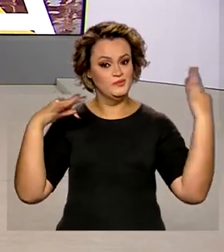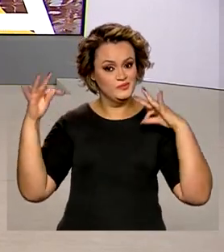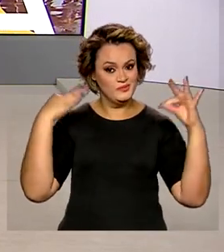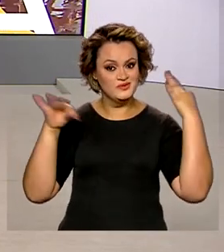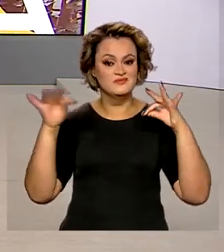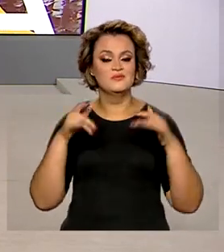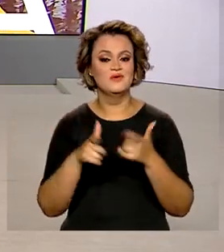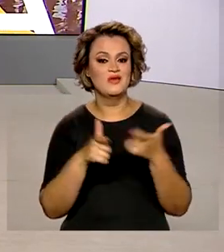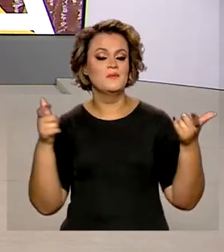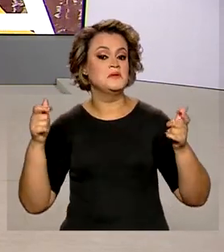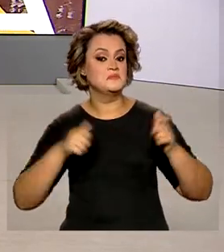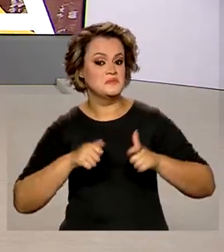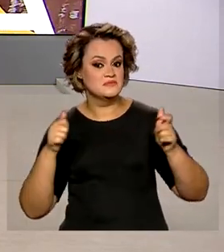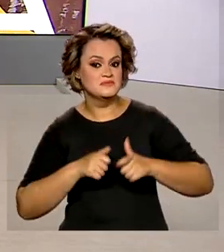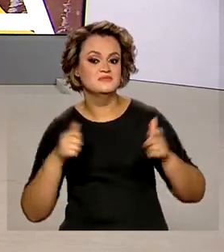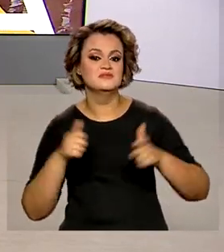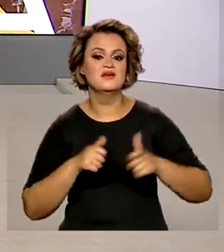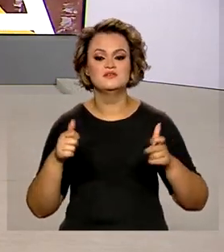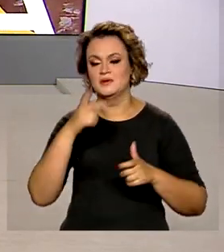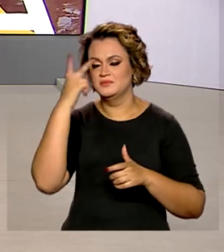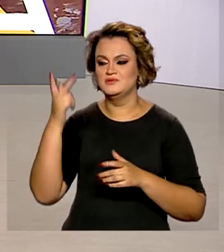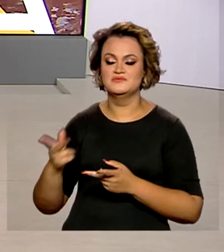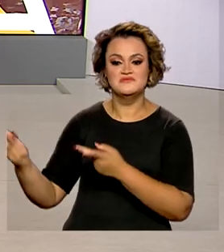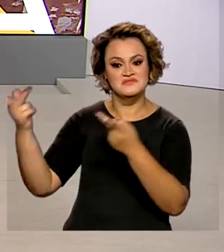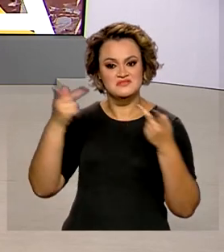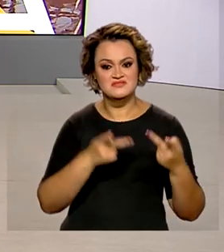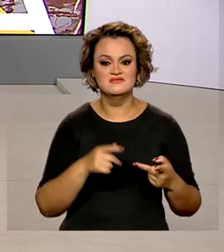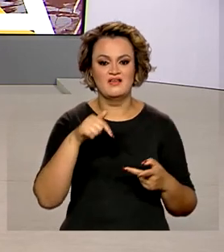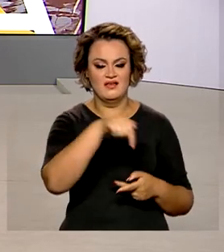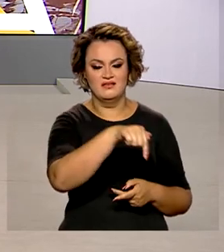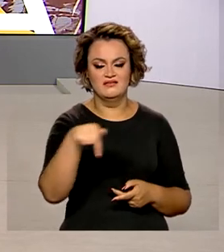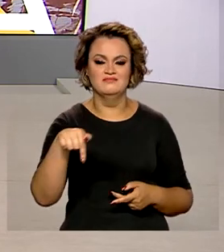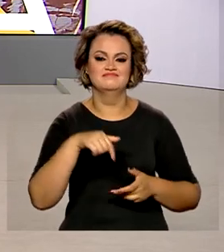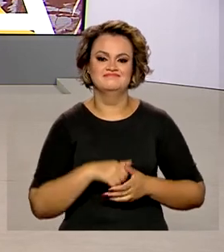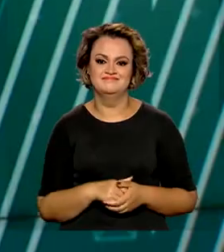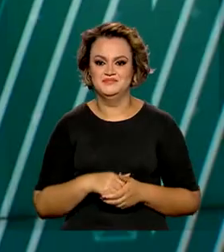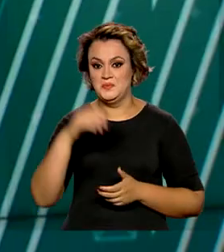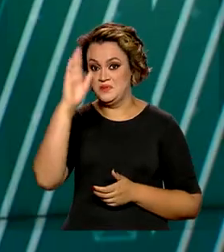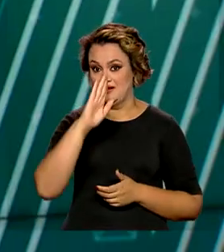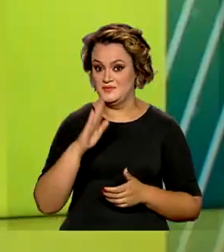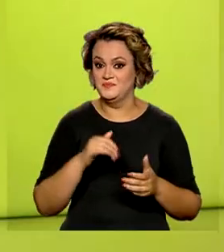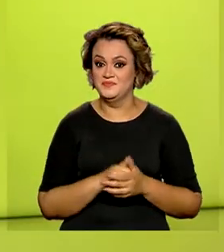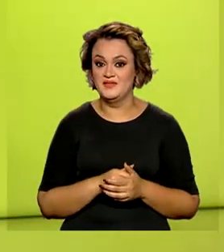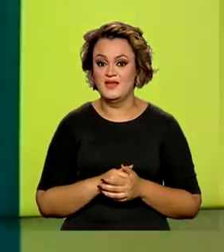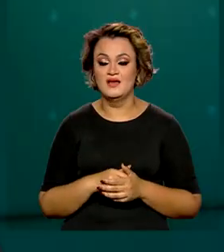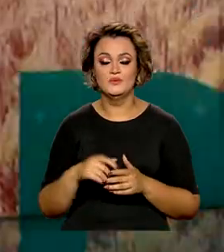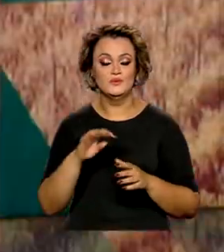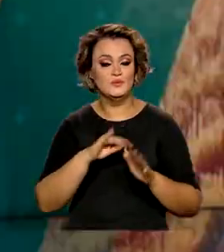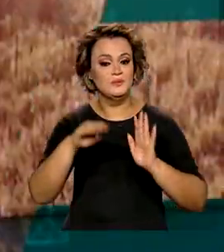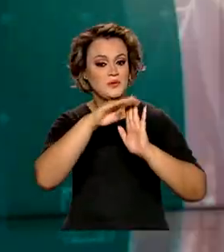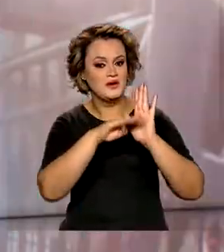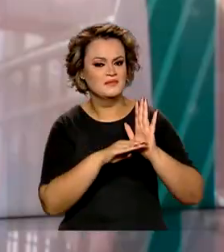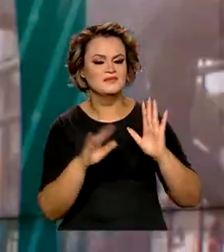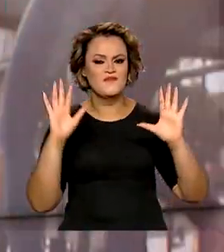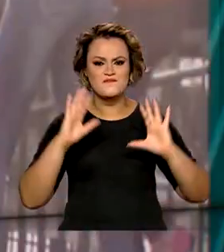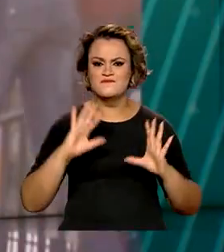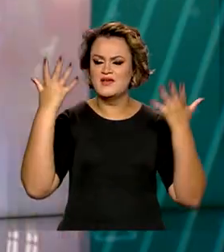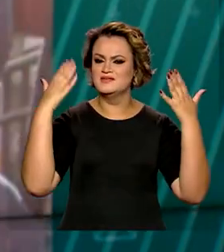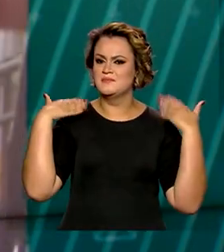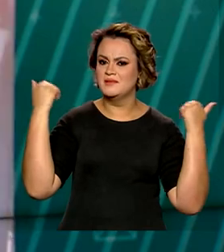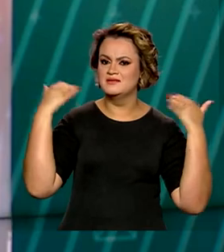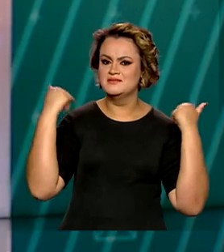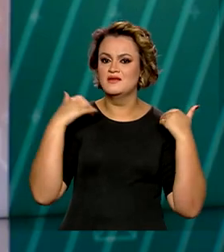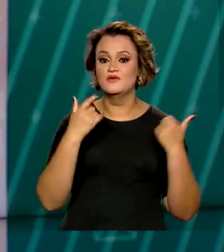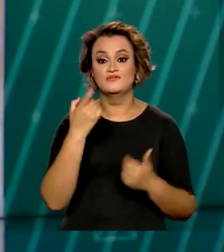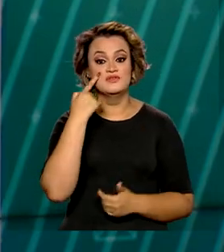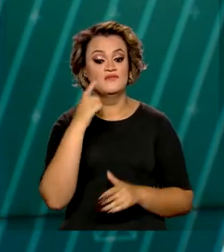e ampliam as possibilidades para os visitantes em vários destinos nacionais. E toda essa programação de festas e passeios